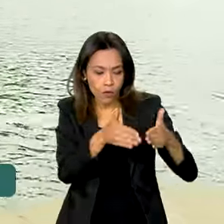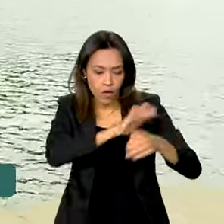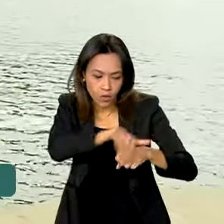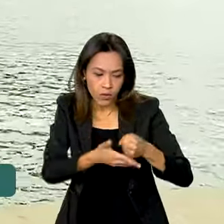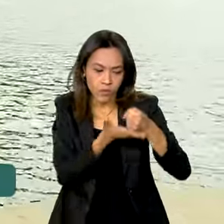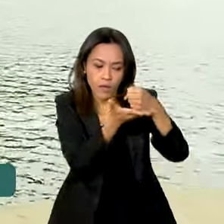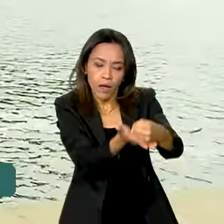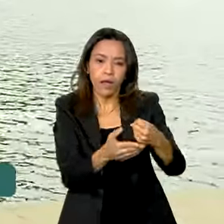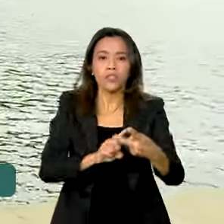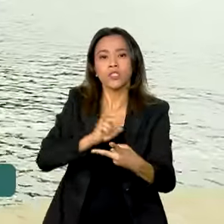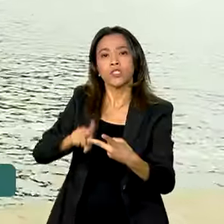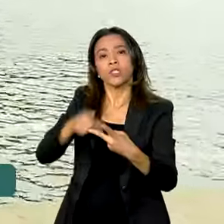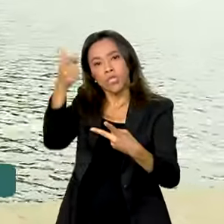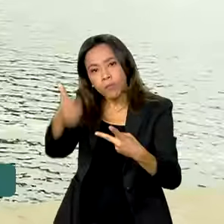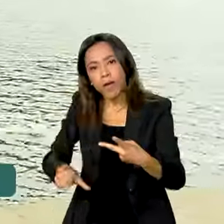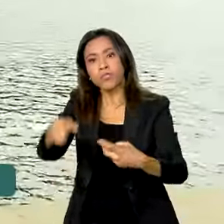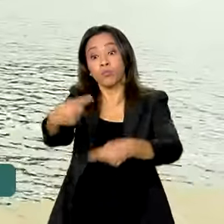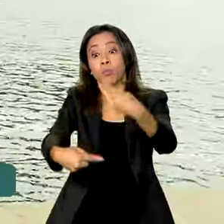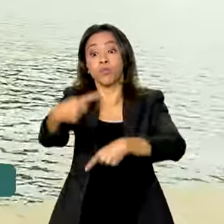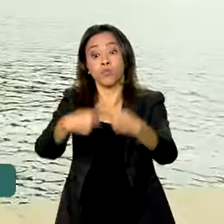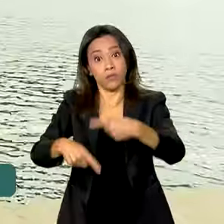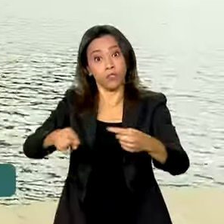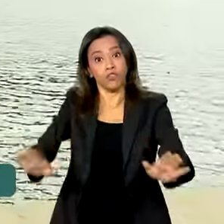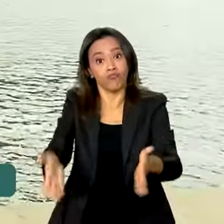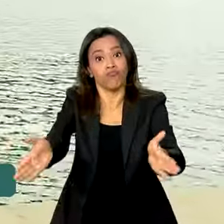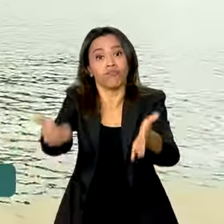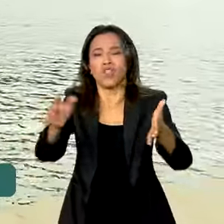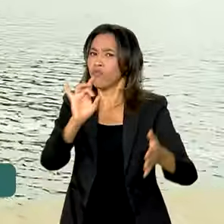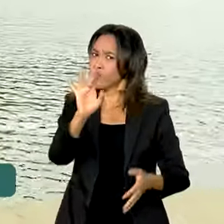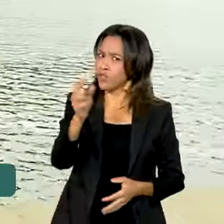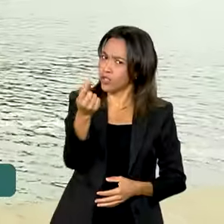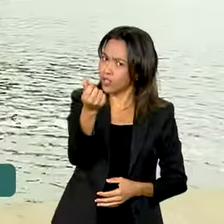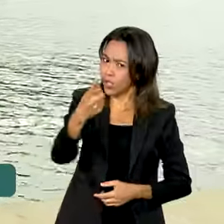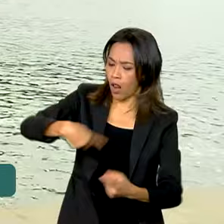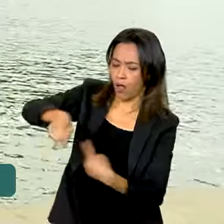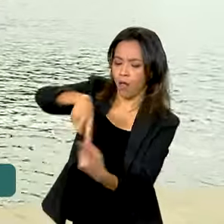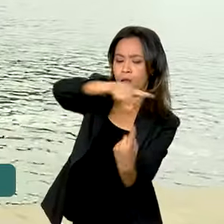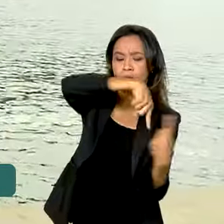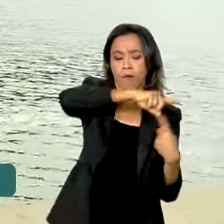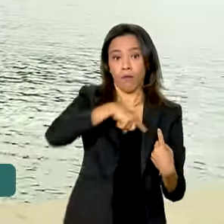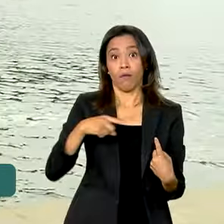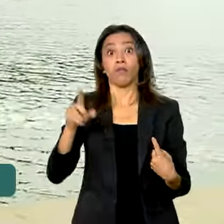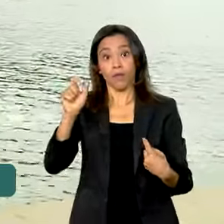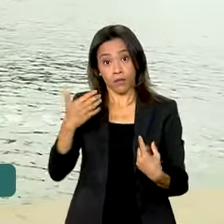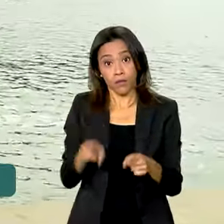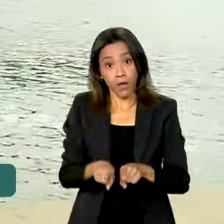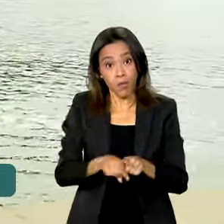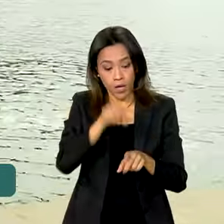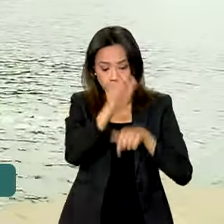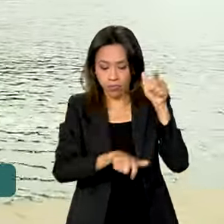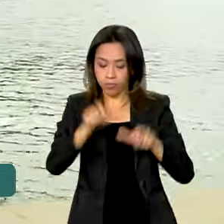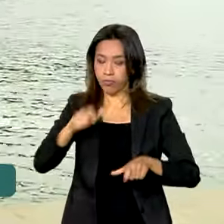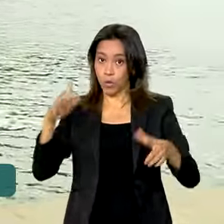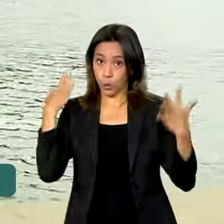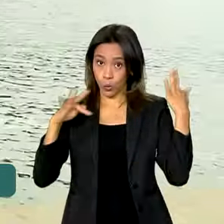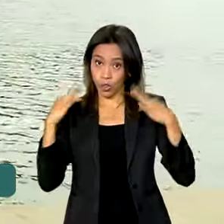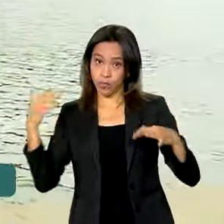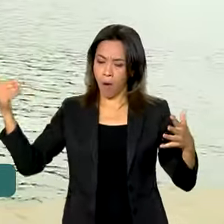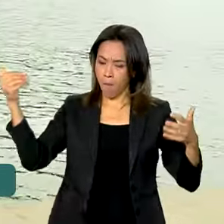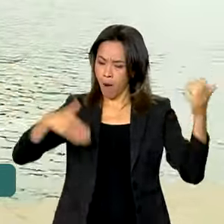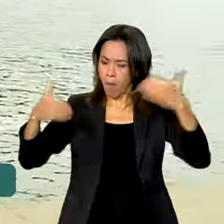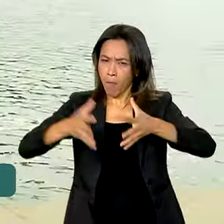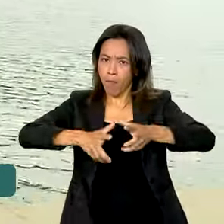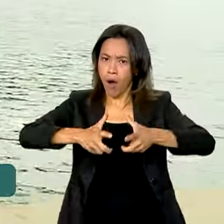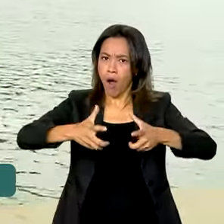políticas de incentivo. E não foi só mais dinheiro que circulou no Brasil, não. O número de turistas também aumentou. Entre janeiro e